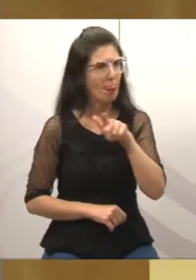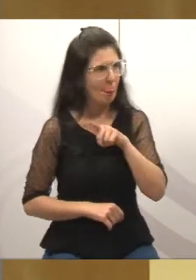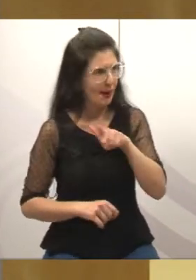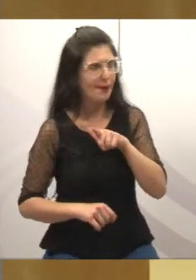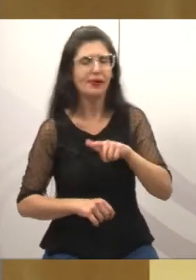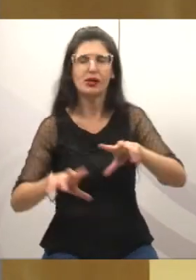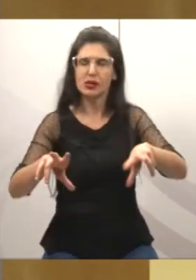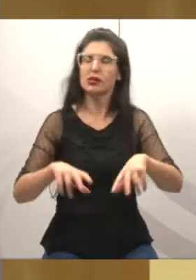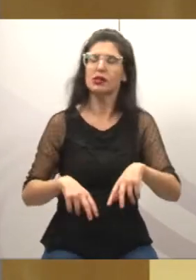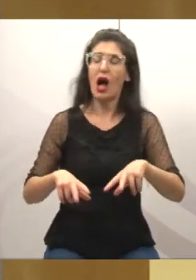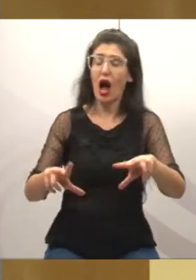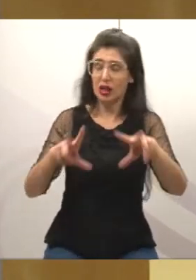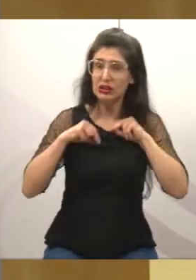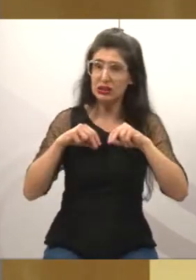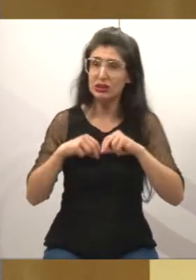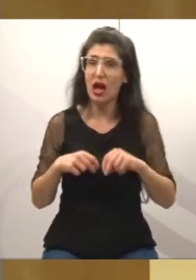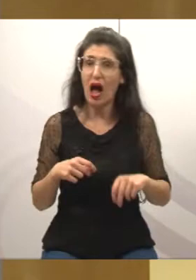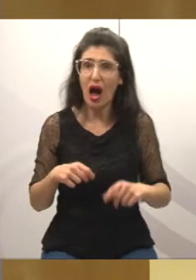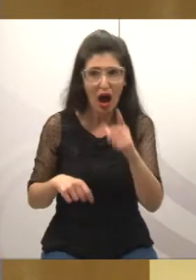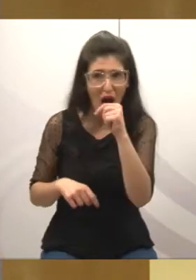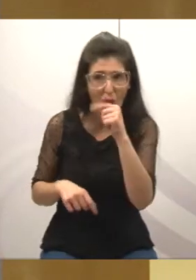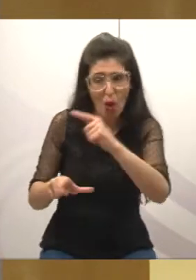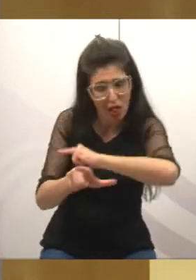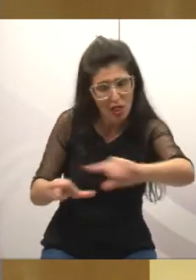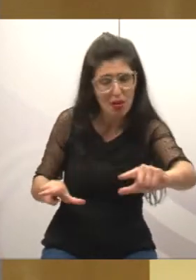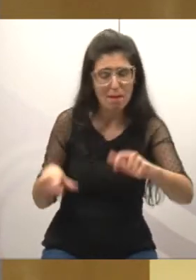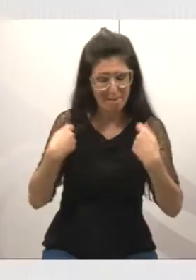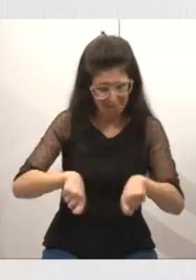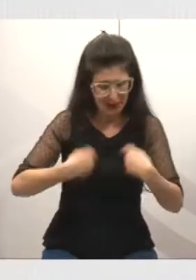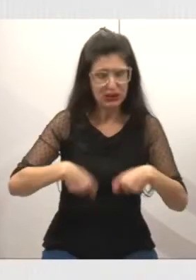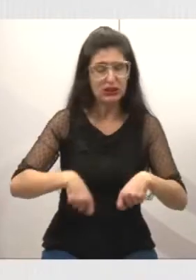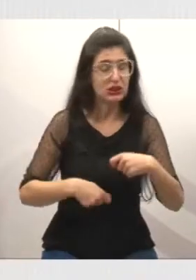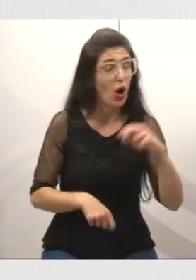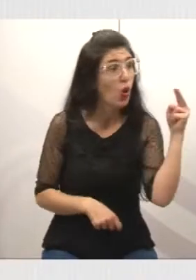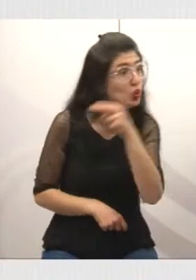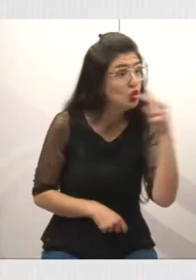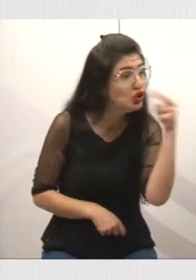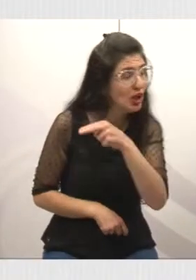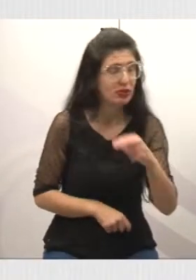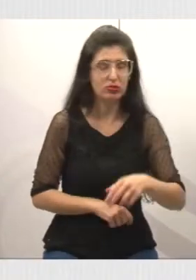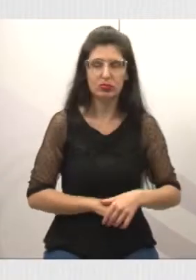Também estive no Parque Santo Antônio e eu pedi para colocar as fotos, por gentileza.